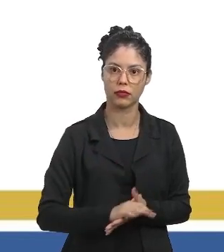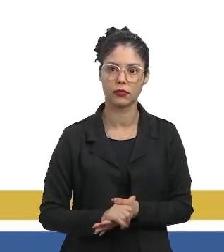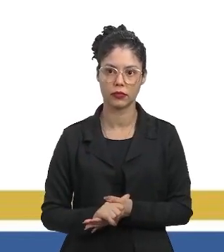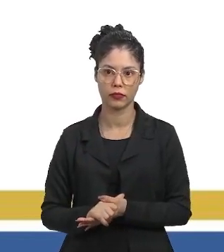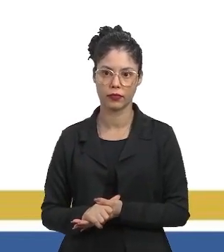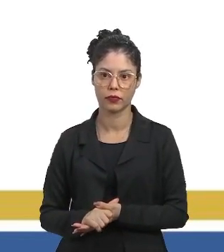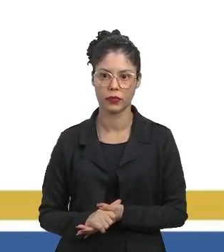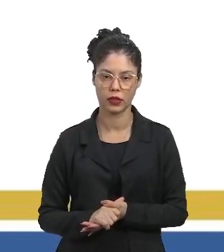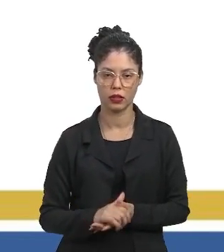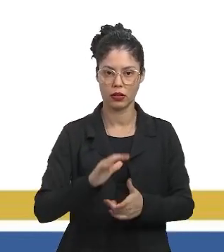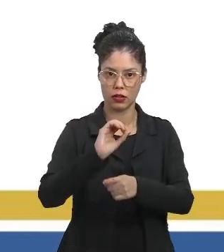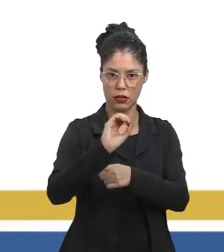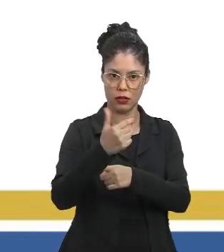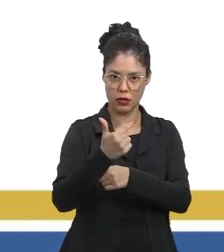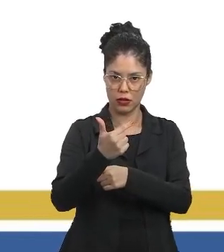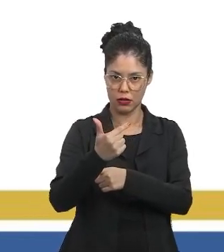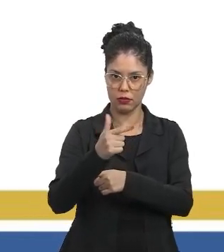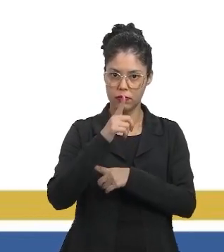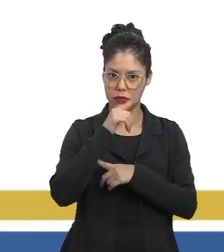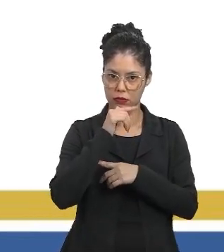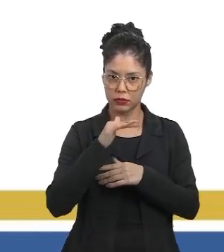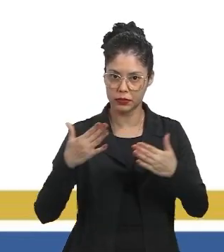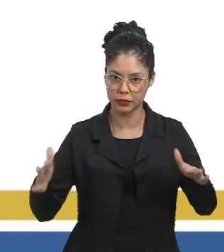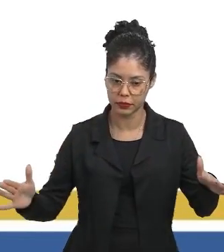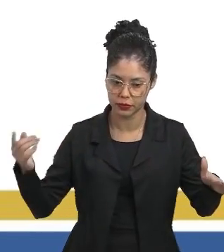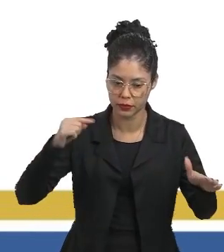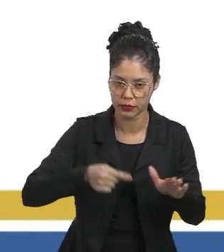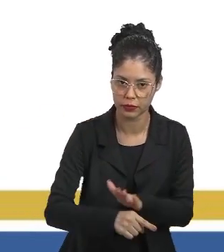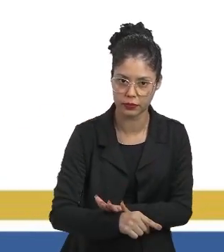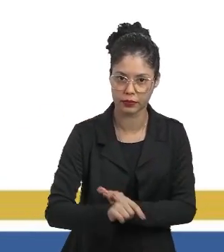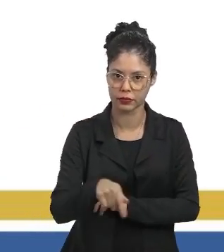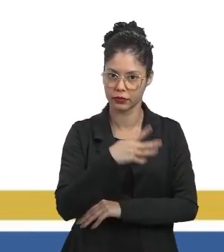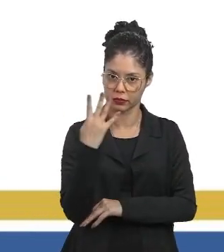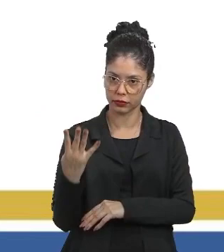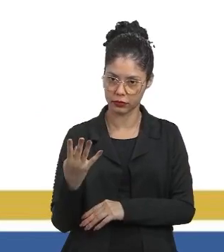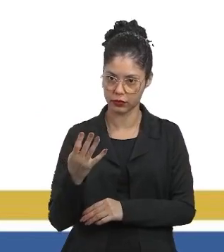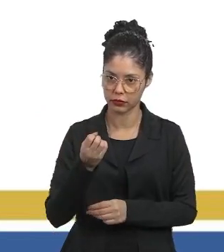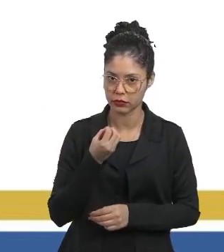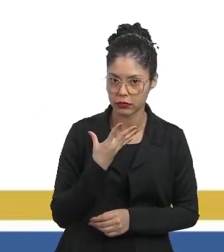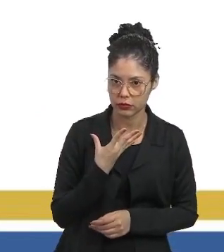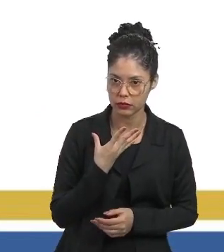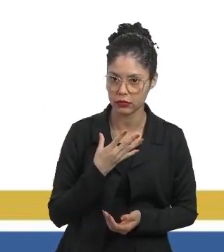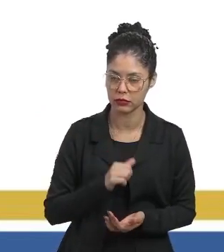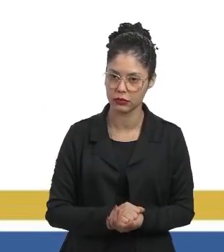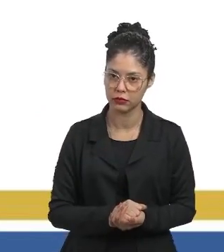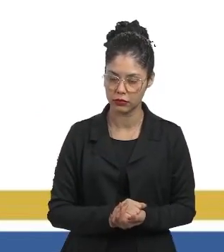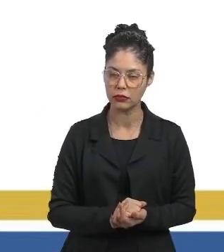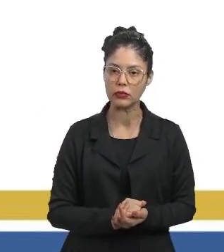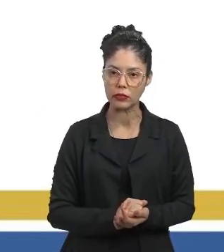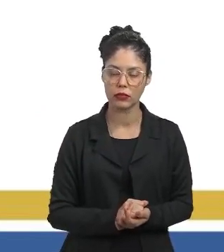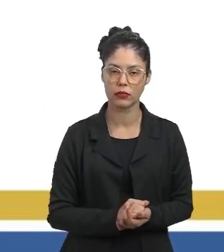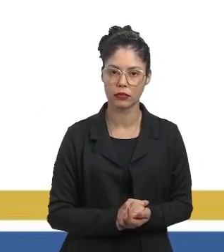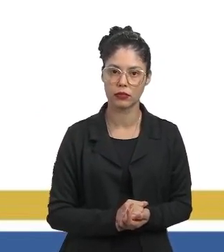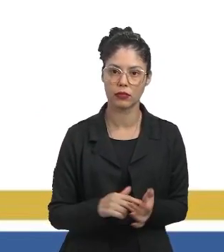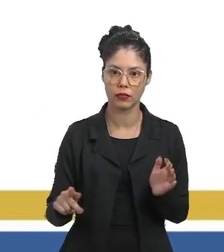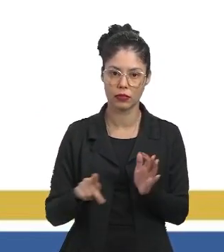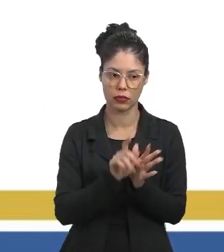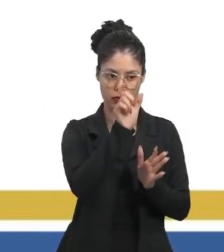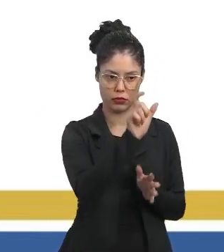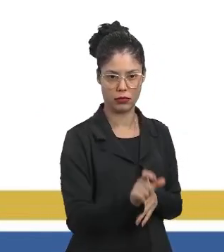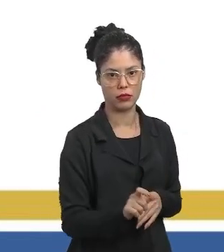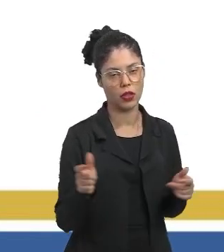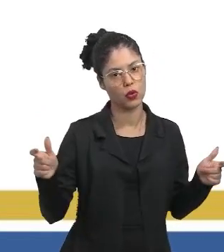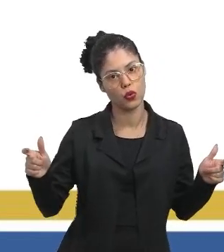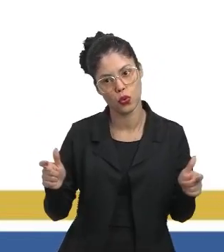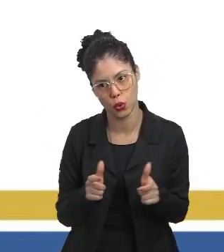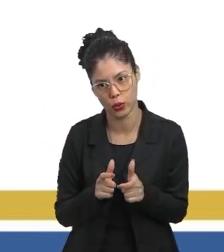Ou seja, o oxigênio que estava em uma quantidade boa para os vertebrados, ele